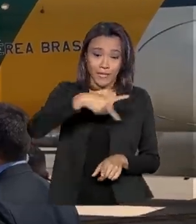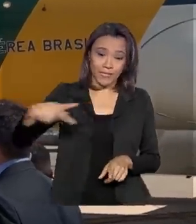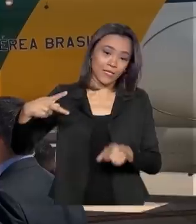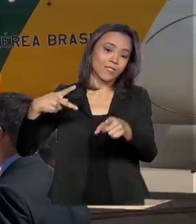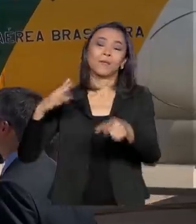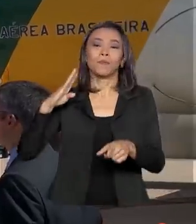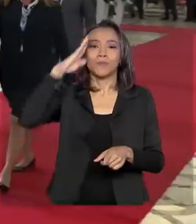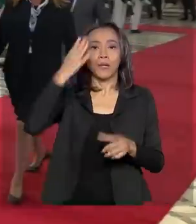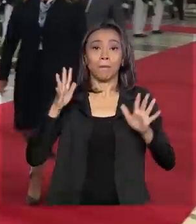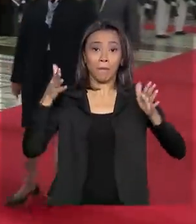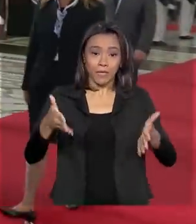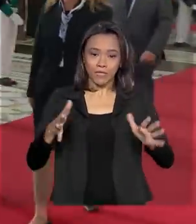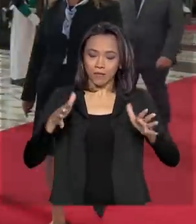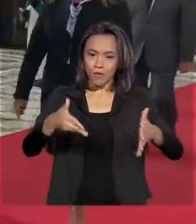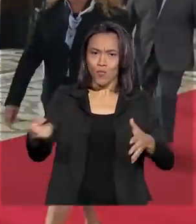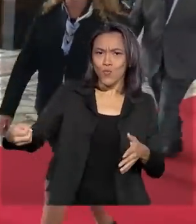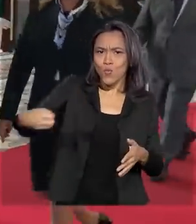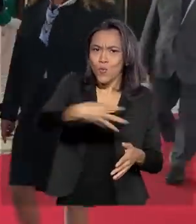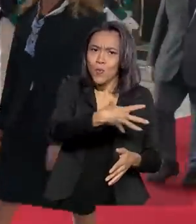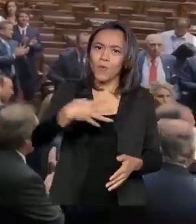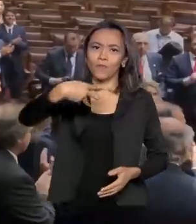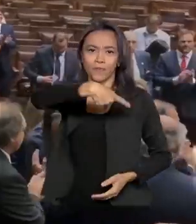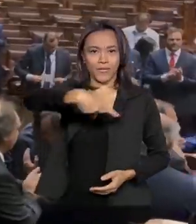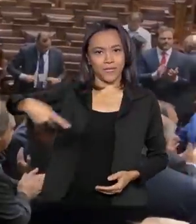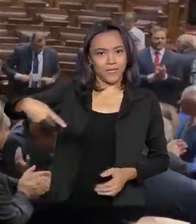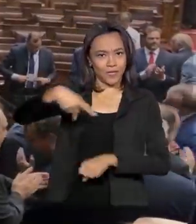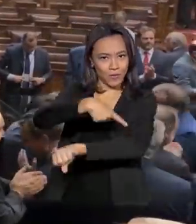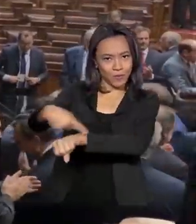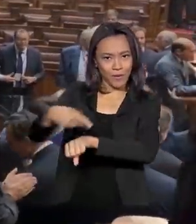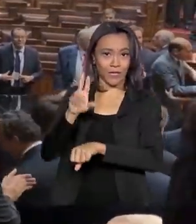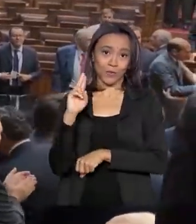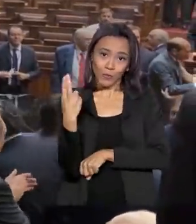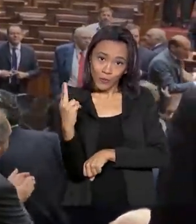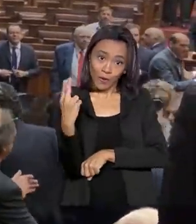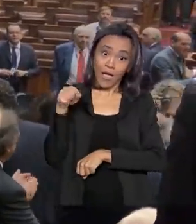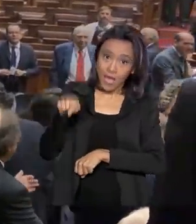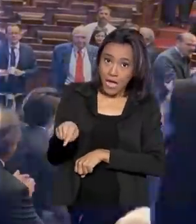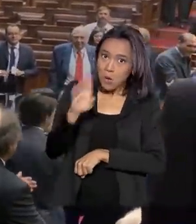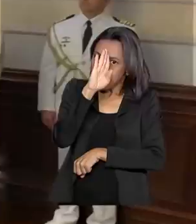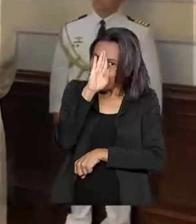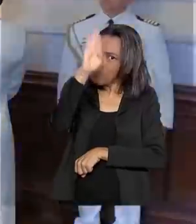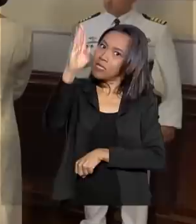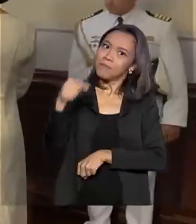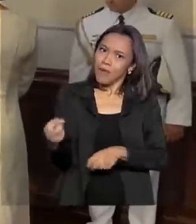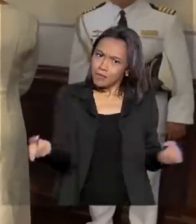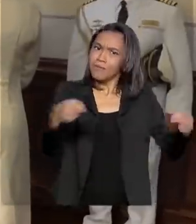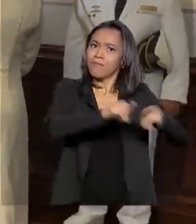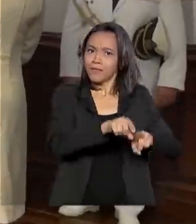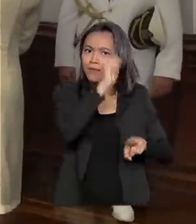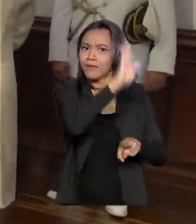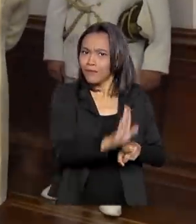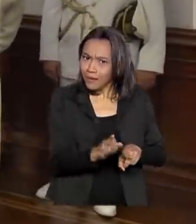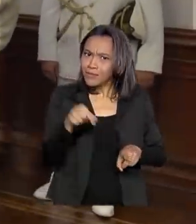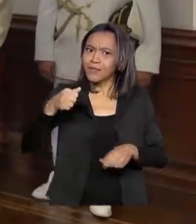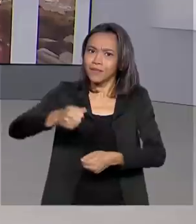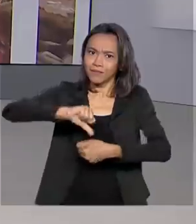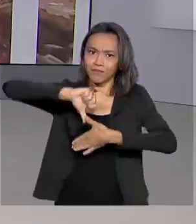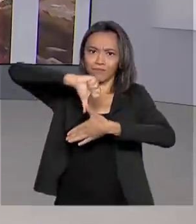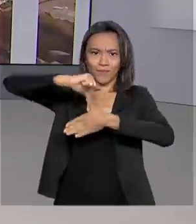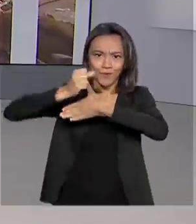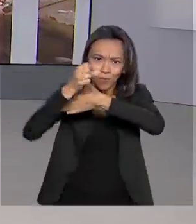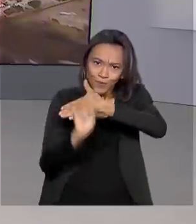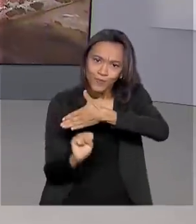participa da cerimônia de posse do novo presidente uruguaio. O país é um dos principais parceiros do Brasil na América do Sul.